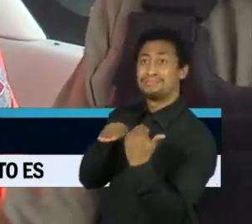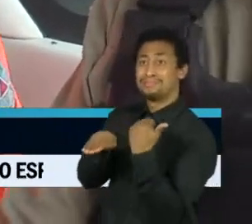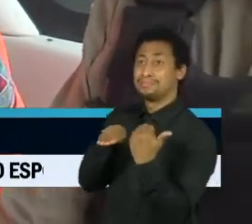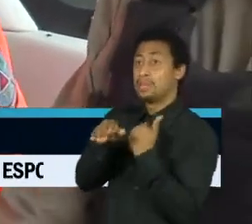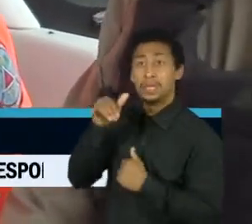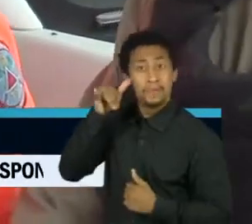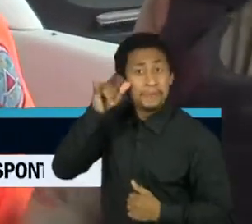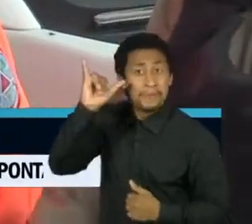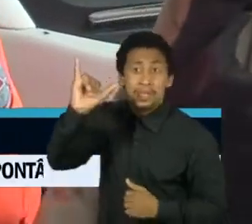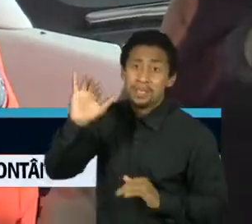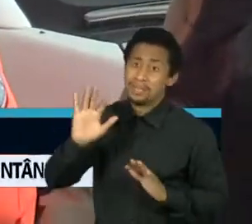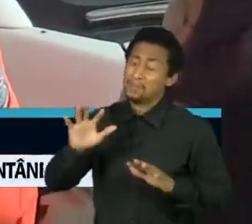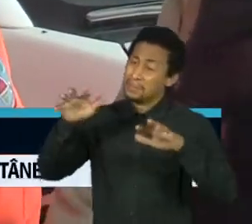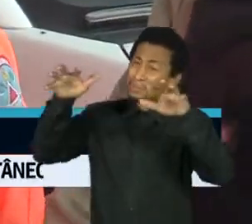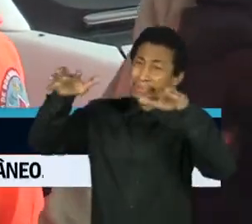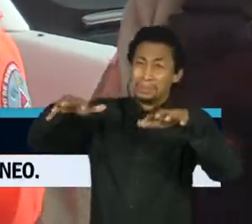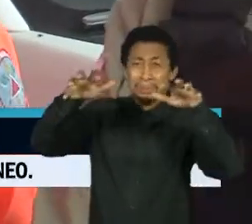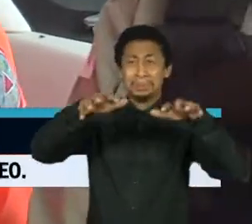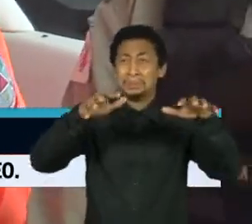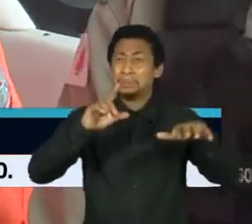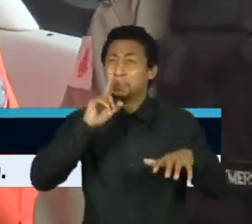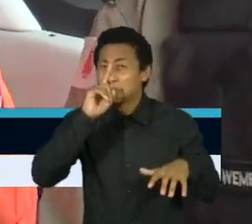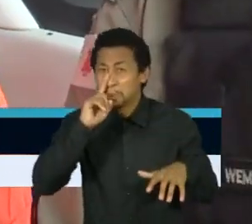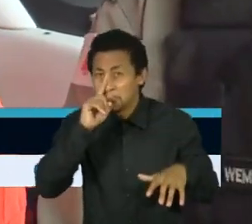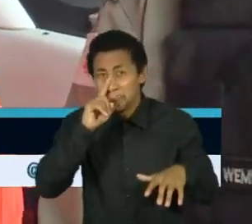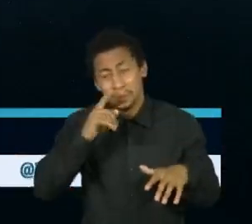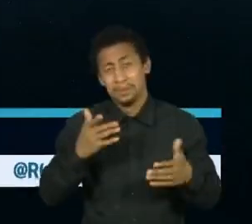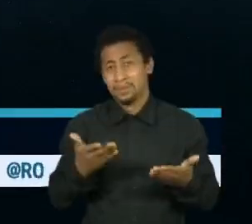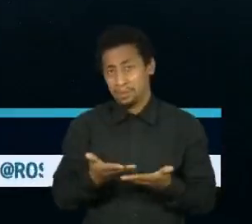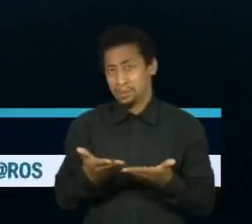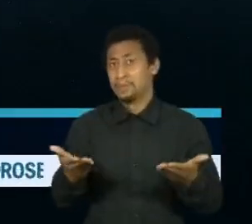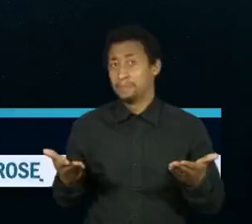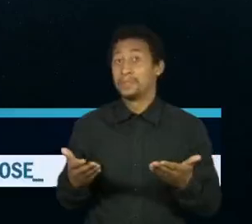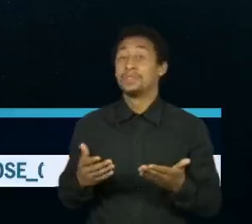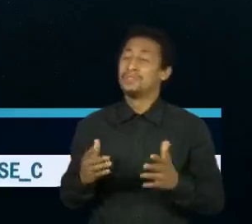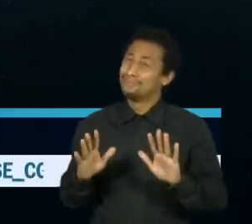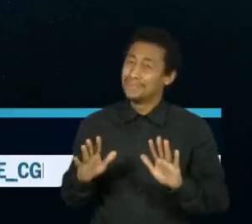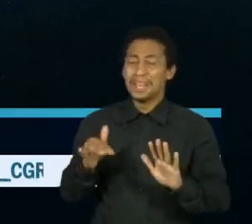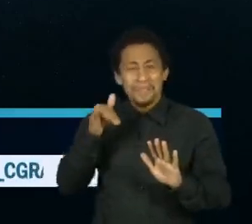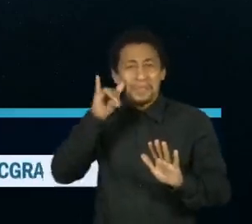de interdições parciais ou até totais. Então não se arrisque.